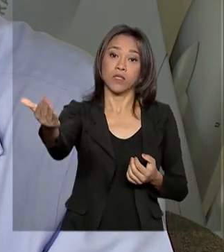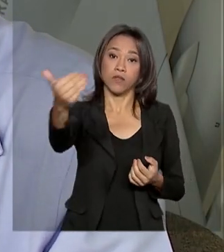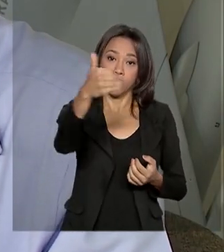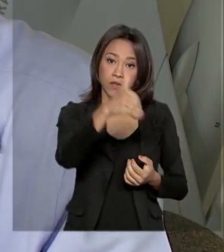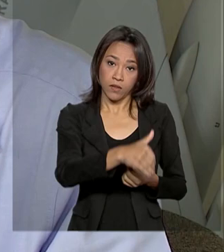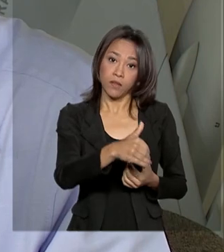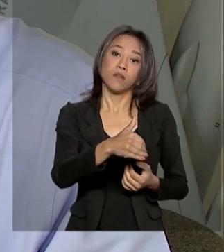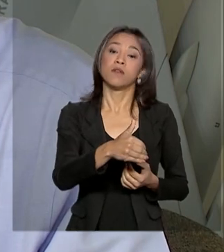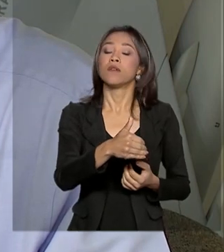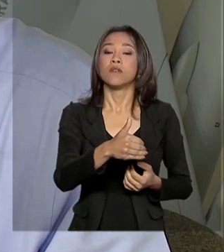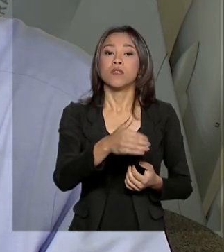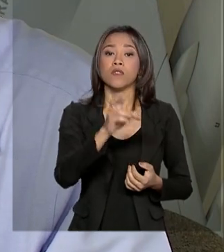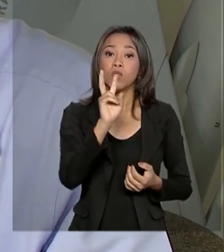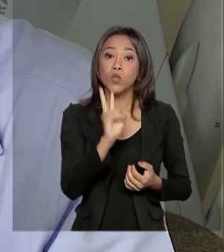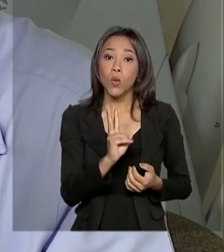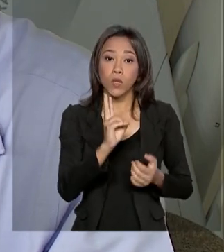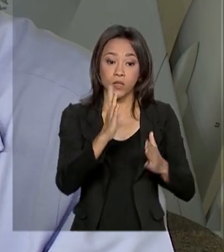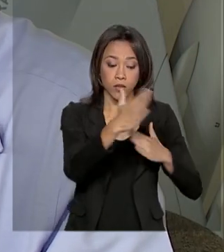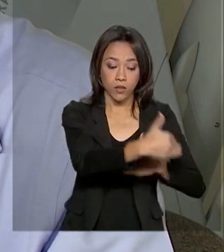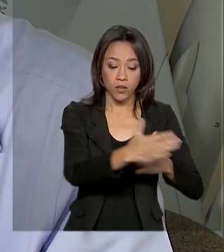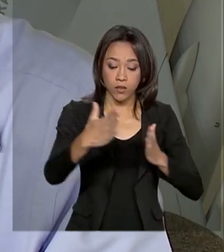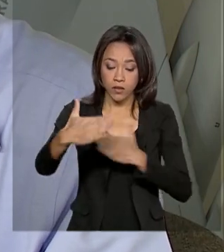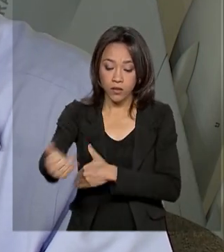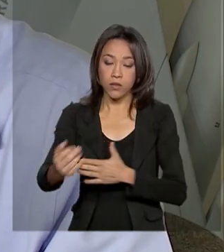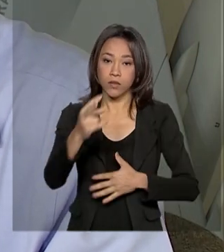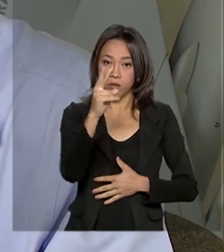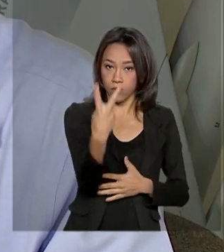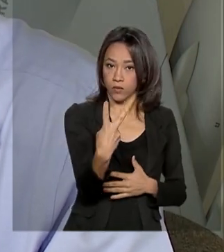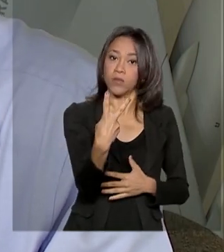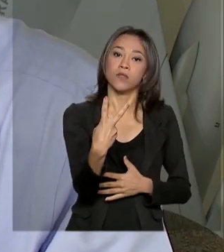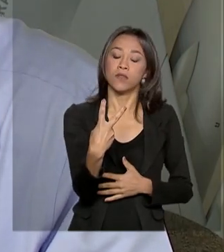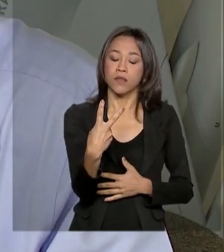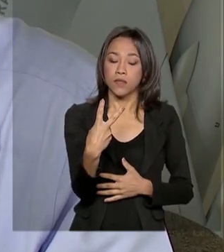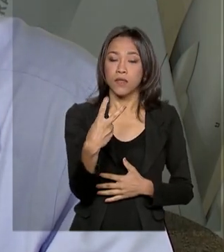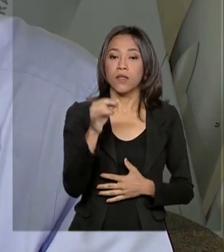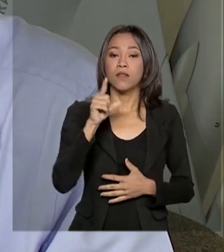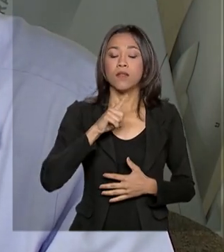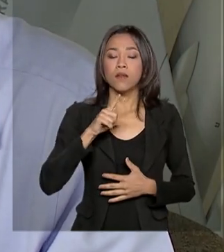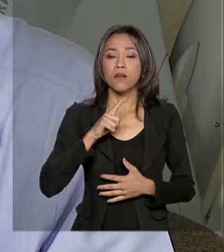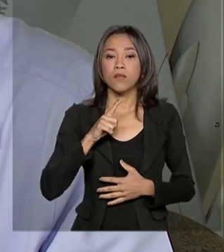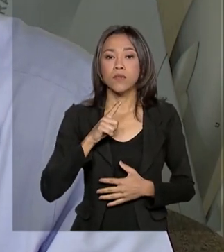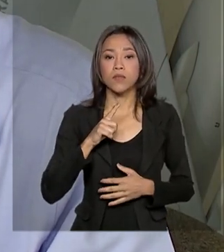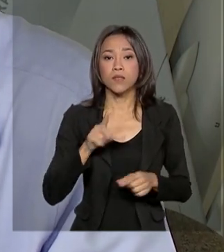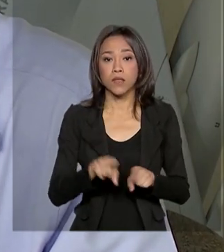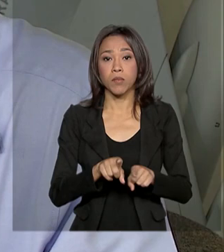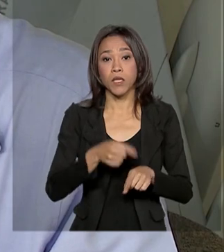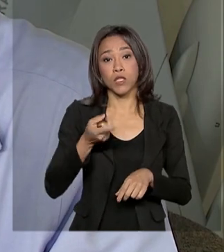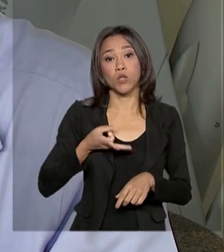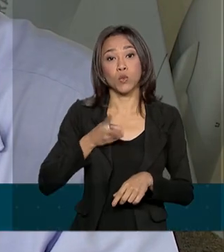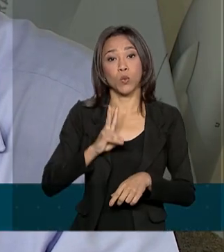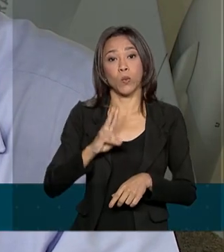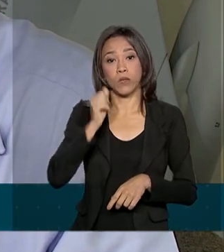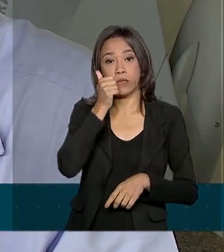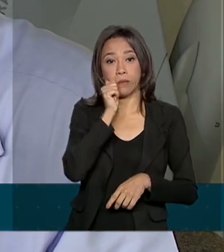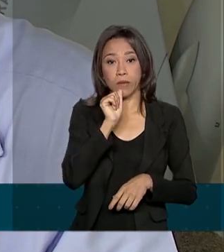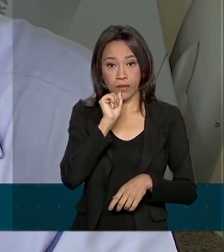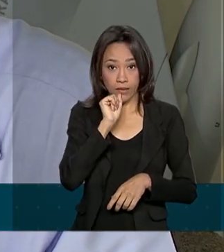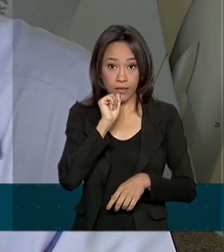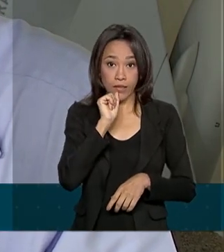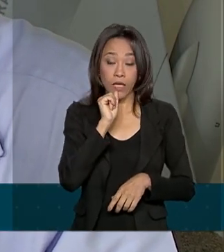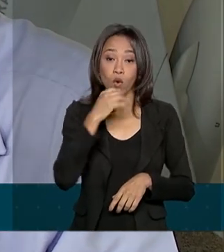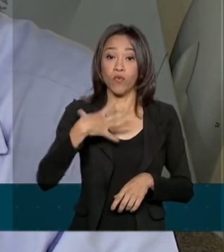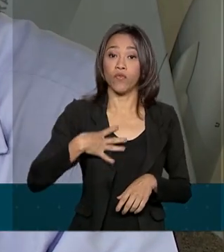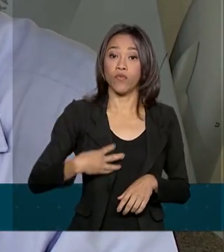esta família dois aposentos, dois quartos contíguos. Nós temos, por hora, duas mães vindo com filhos